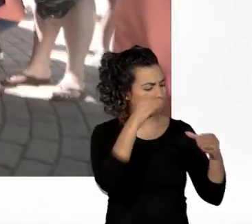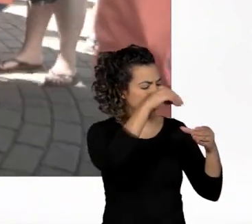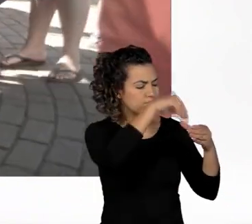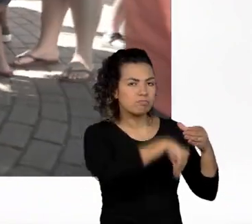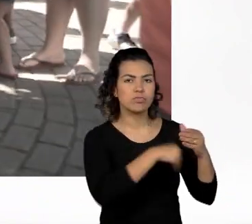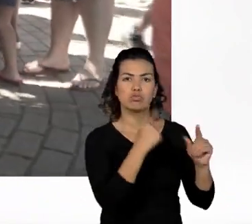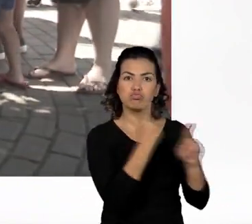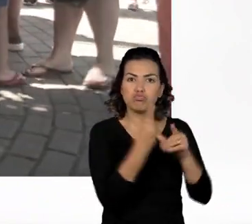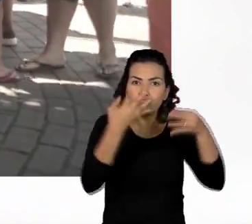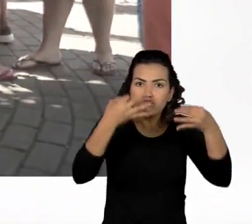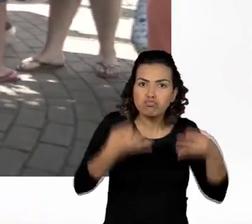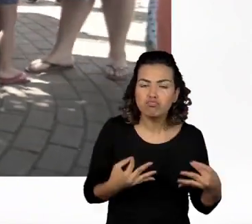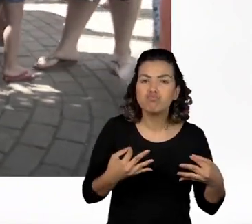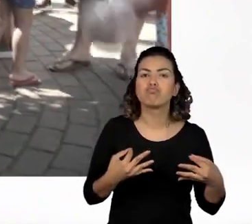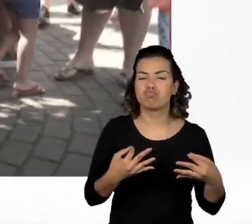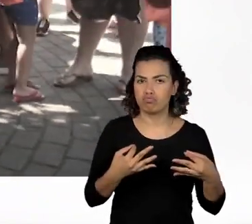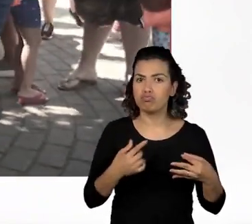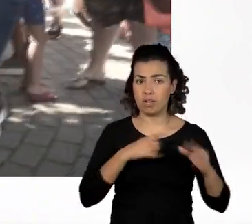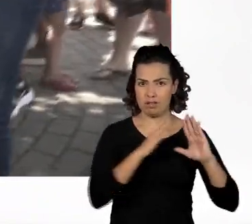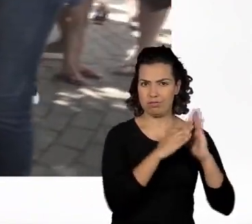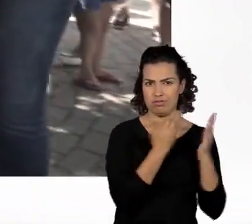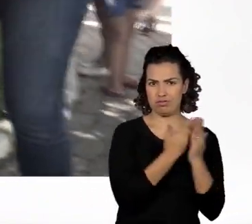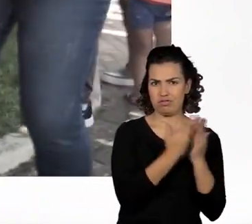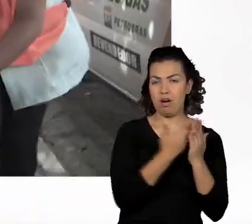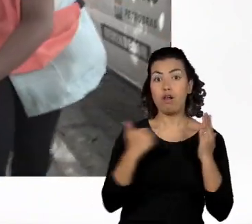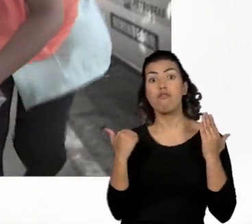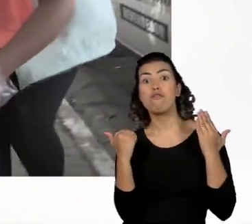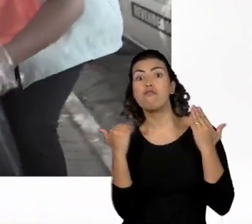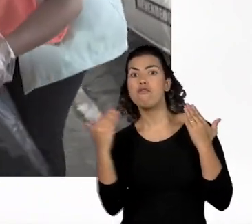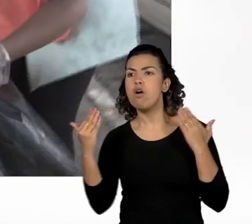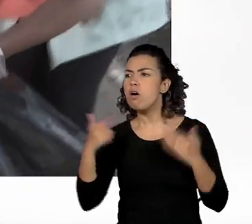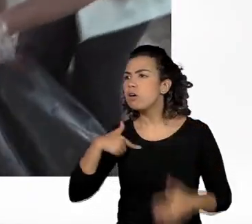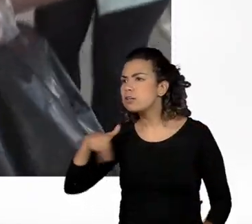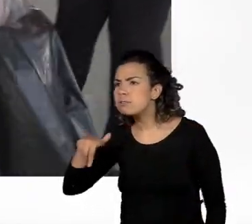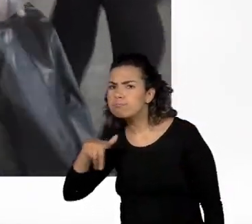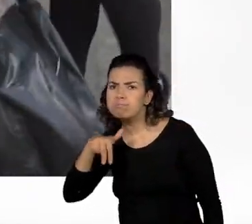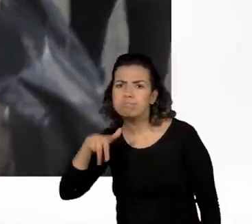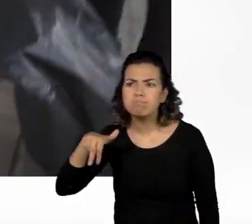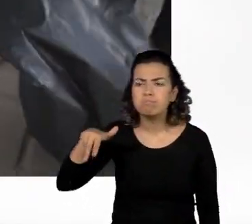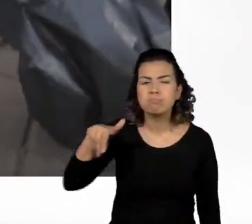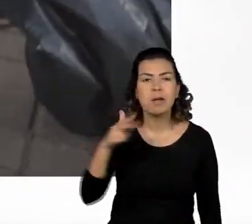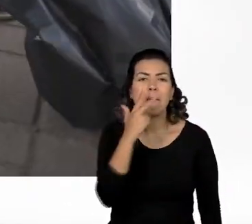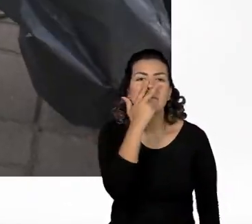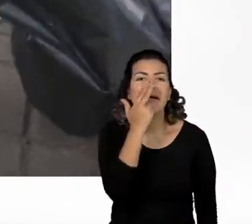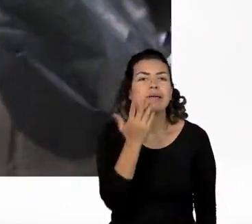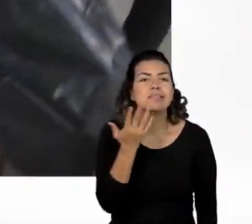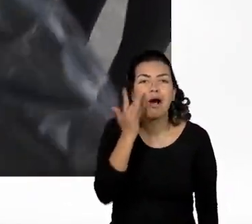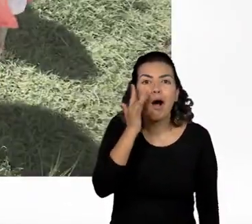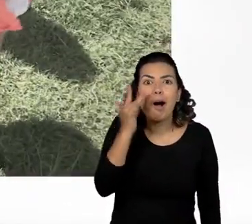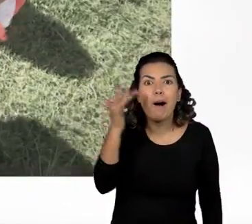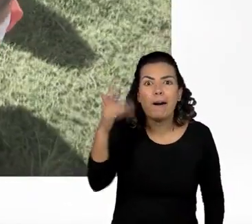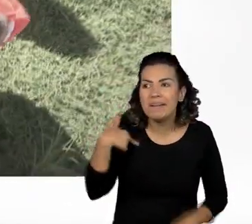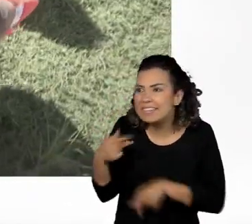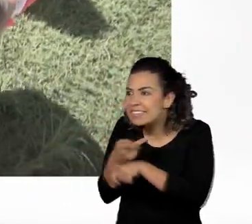Elas andam pelo quarteirão e procuram lixo como se fosse uma caça ao tesouro.